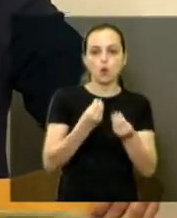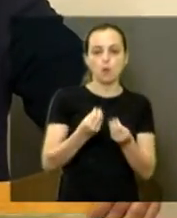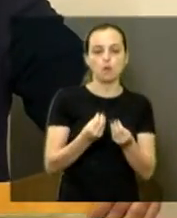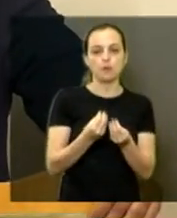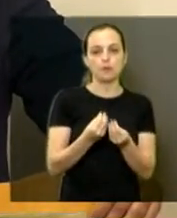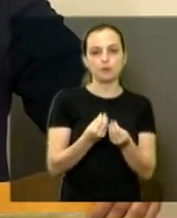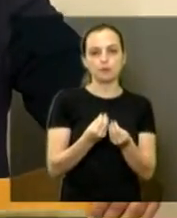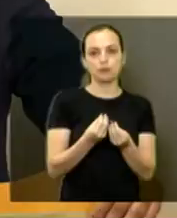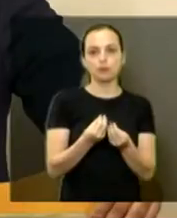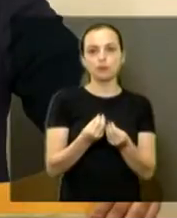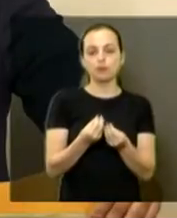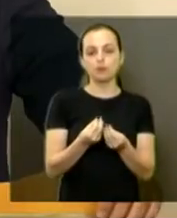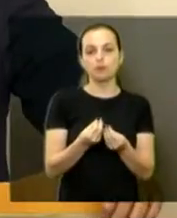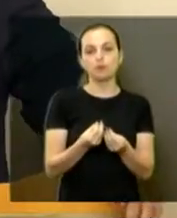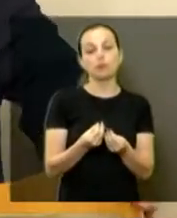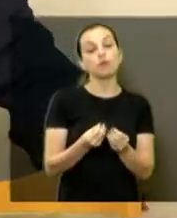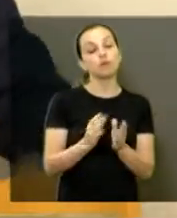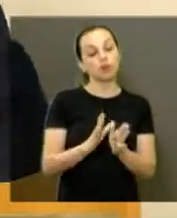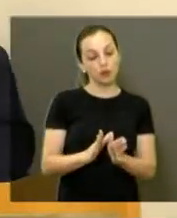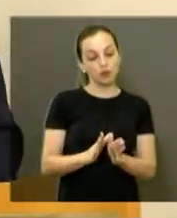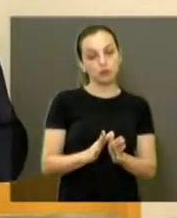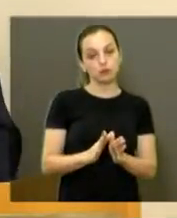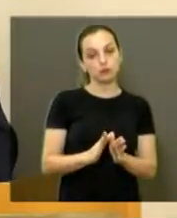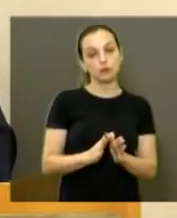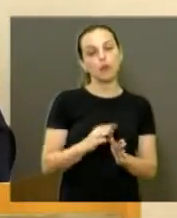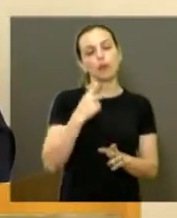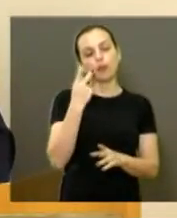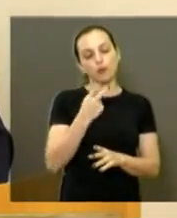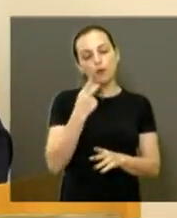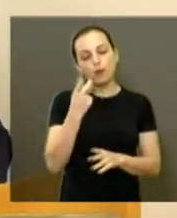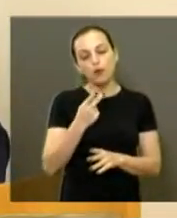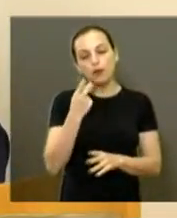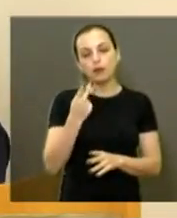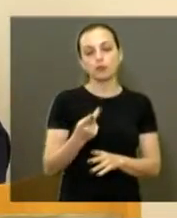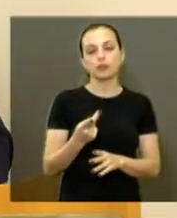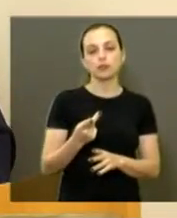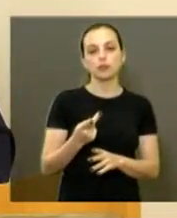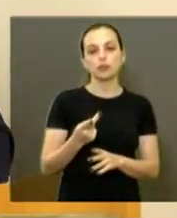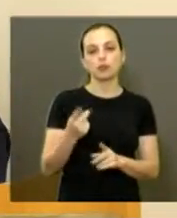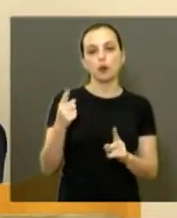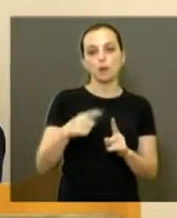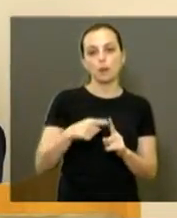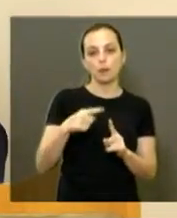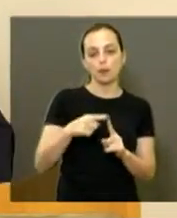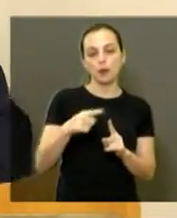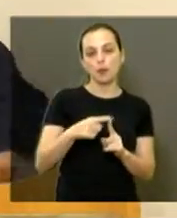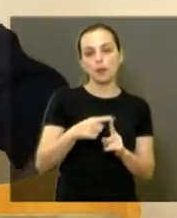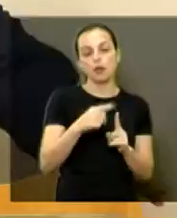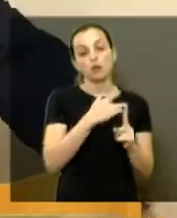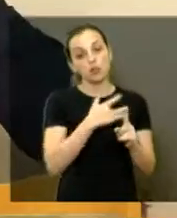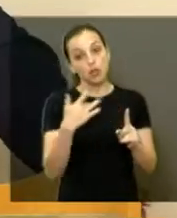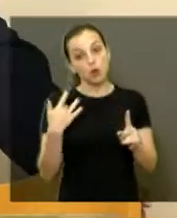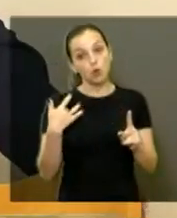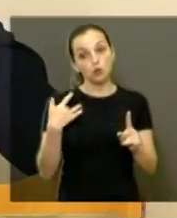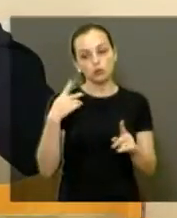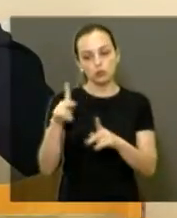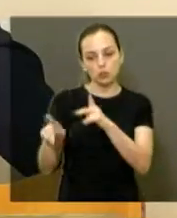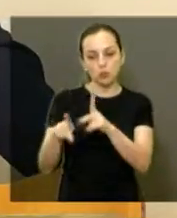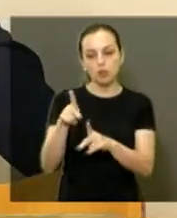2013. Então, gente está falando, primeiro, de saúde daquela população,